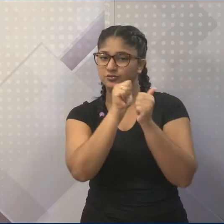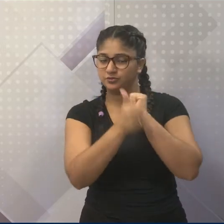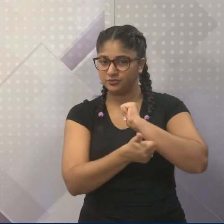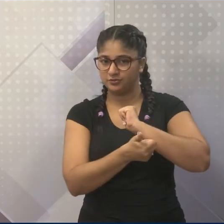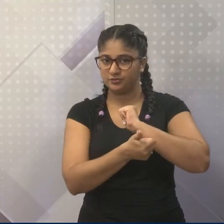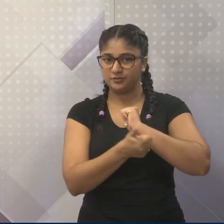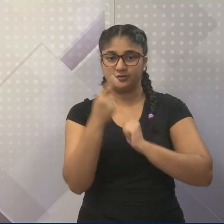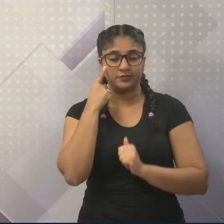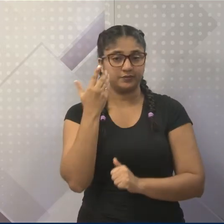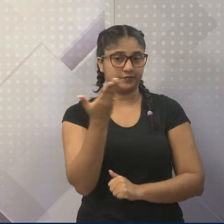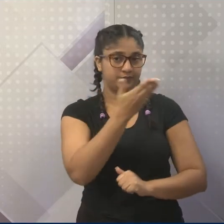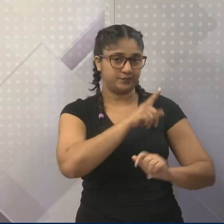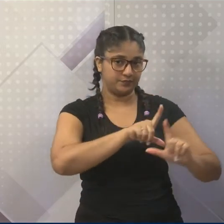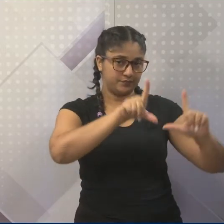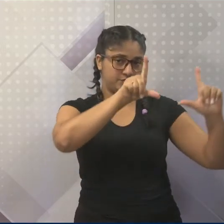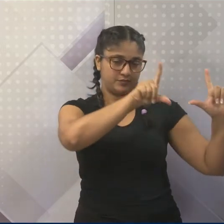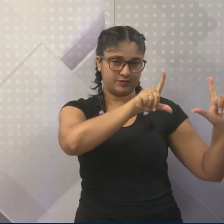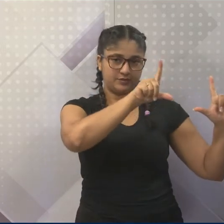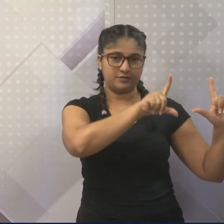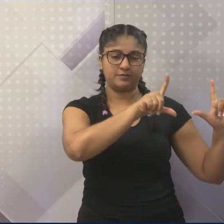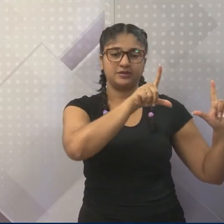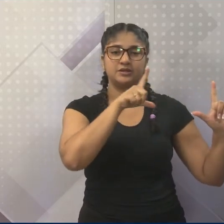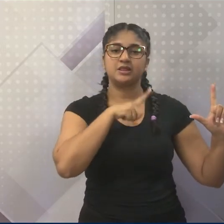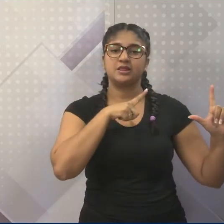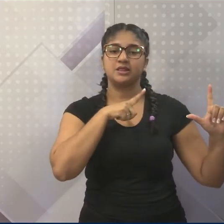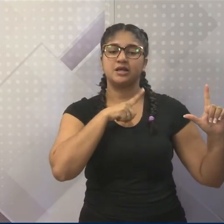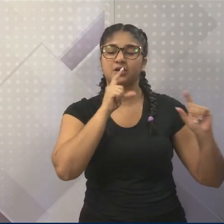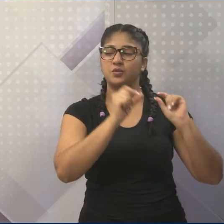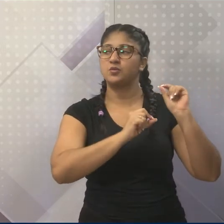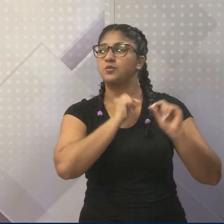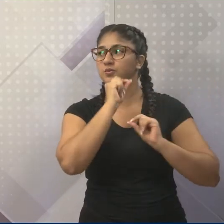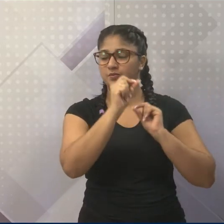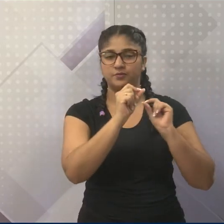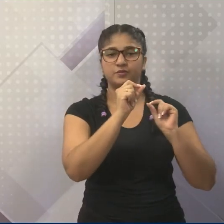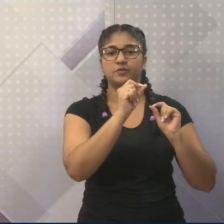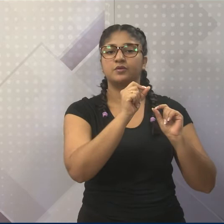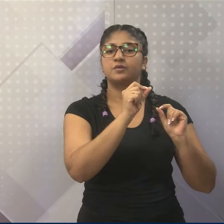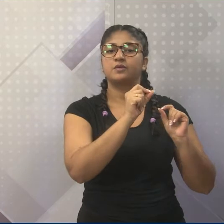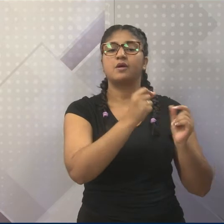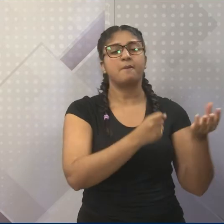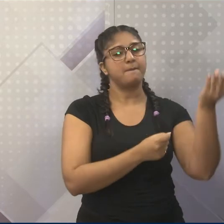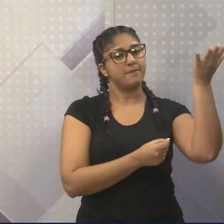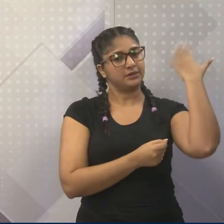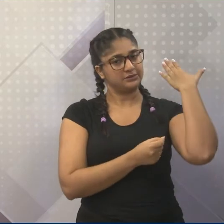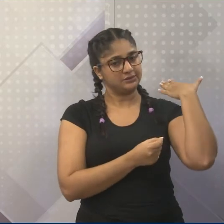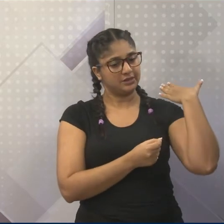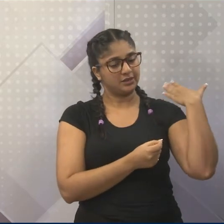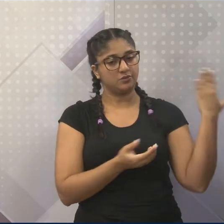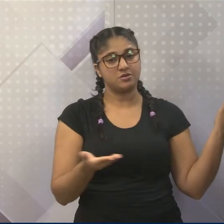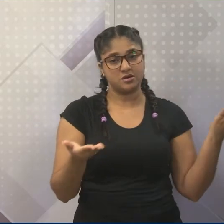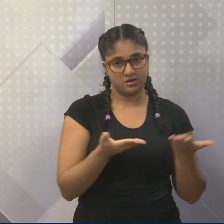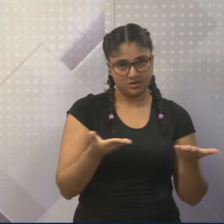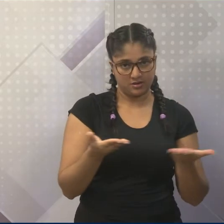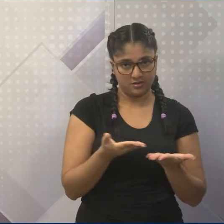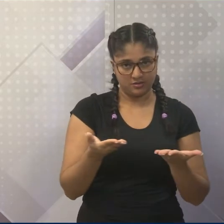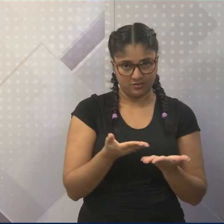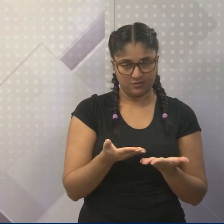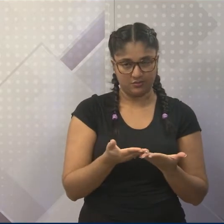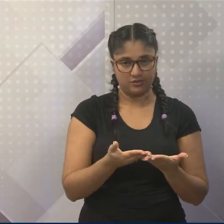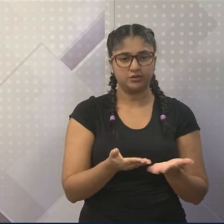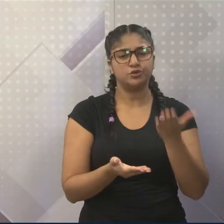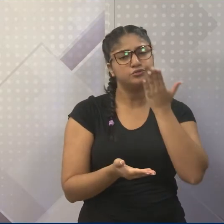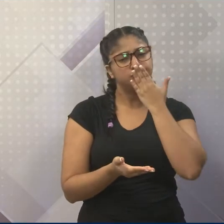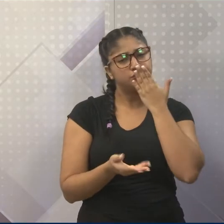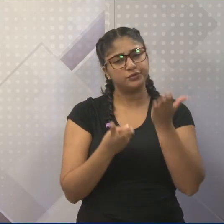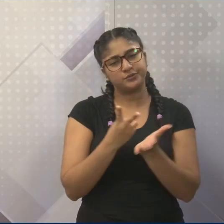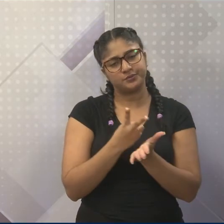Na imagem você acompanha dois tempos específicos, no passado e no presente, de um mesmo time.